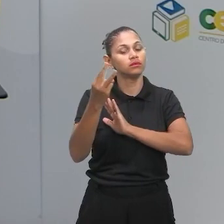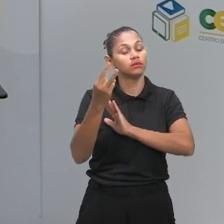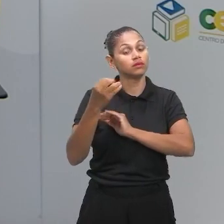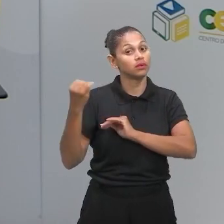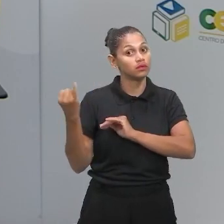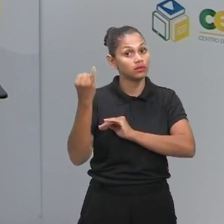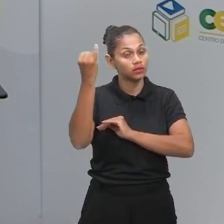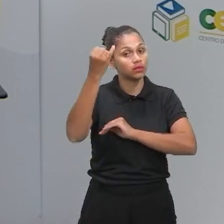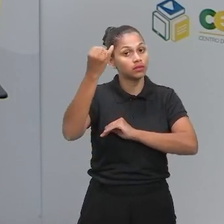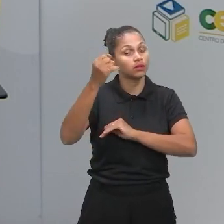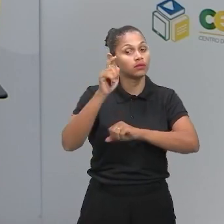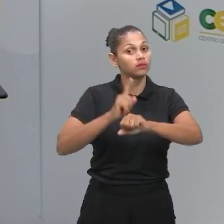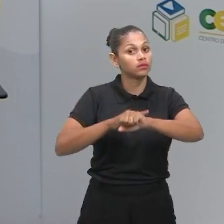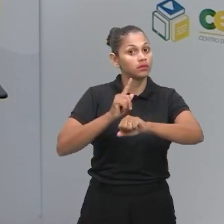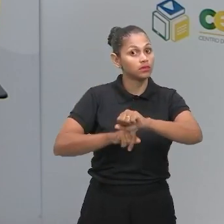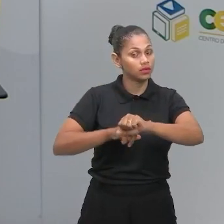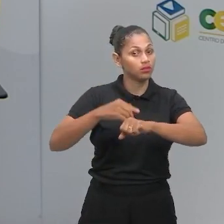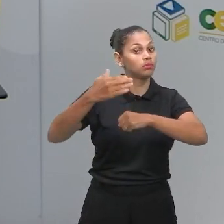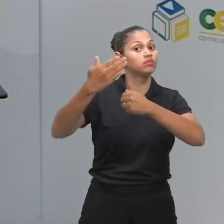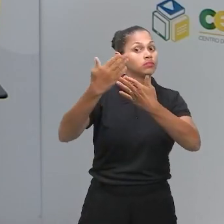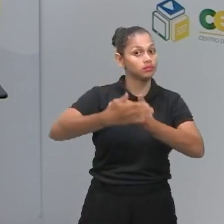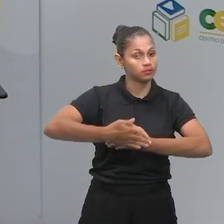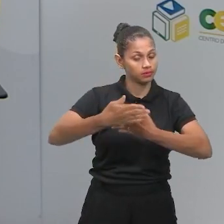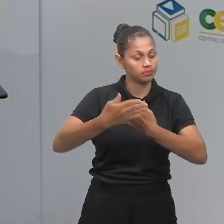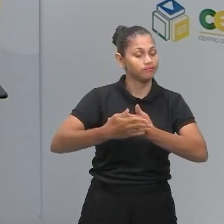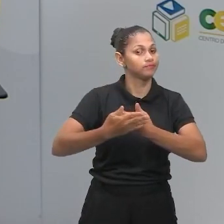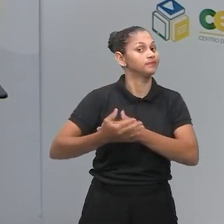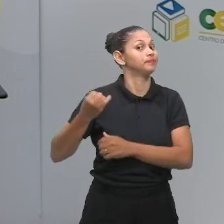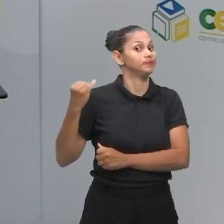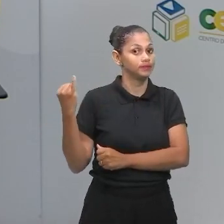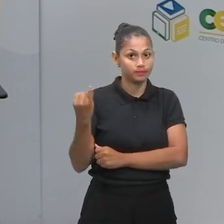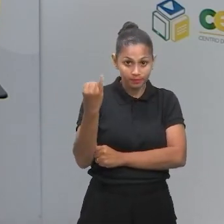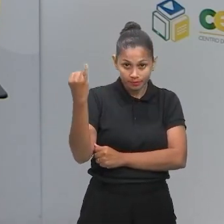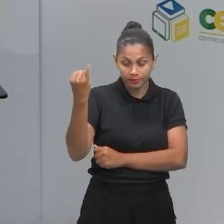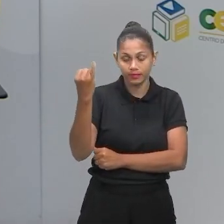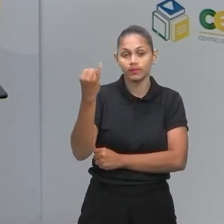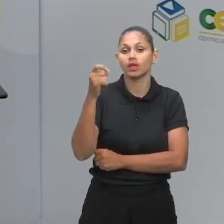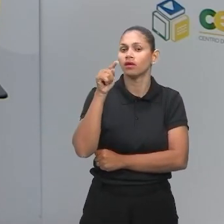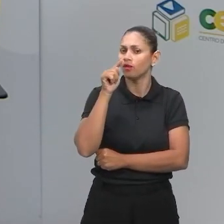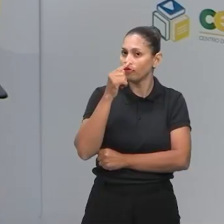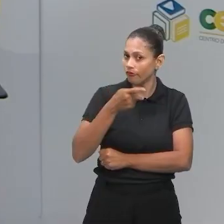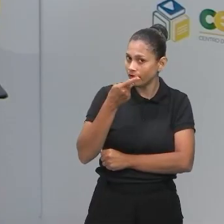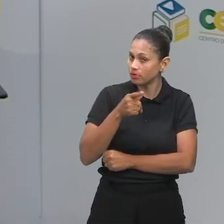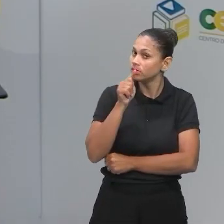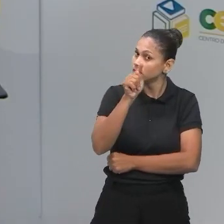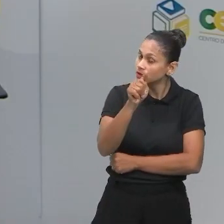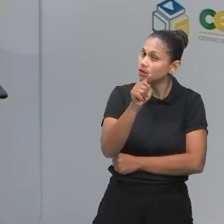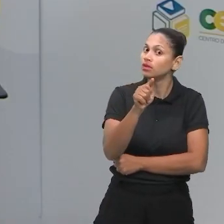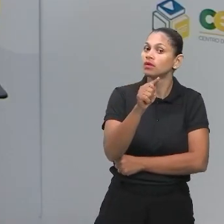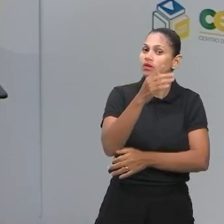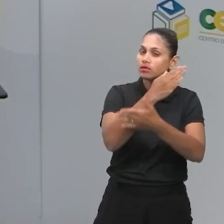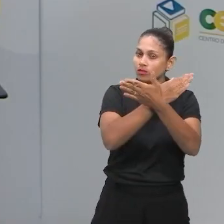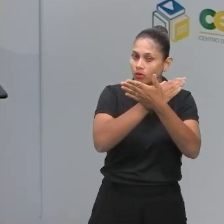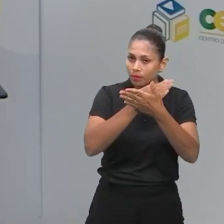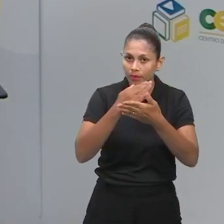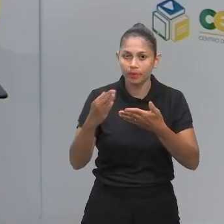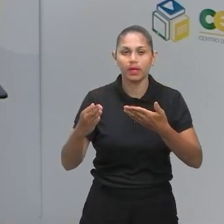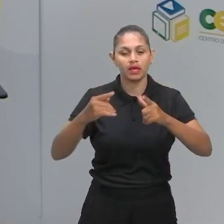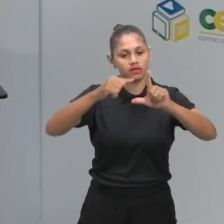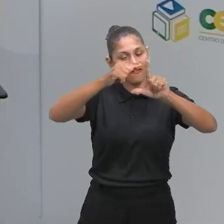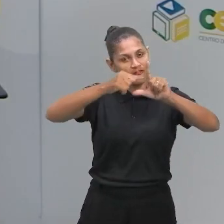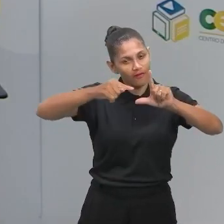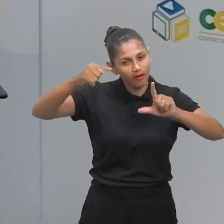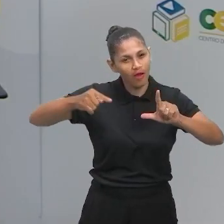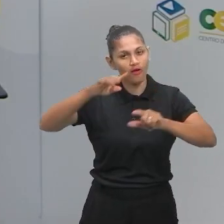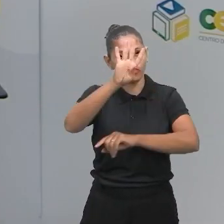na hora da sua prova. Tempo. Tempo é fundamental. Quando eu digo que é para vocês começarem pelas questões mais fáceis, tem gráficos e tabelas,